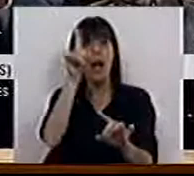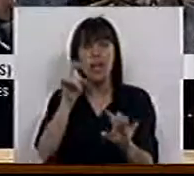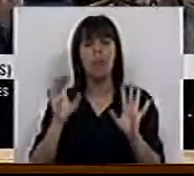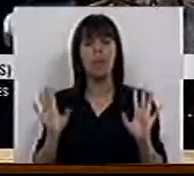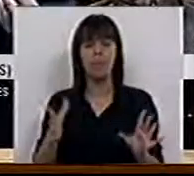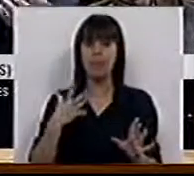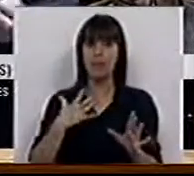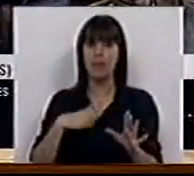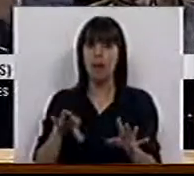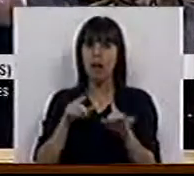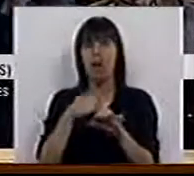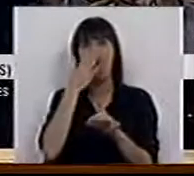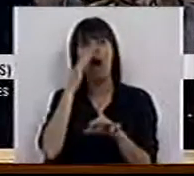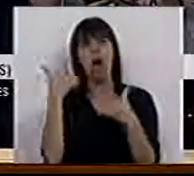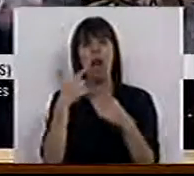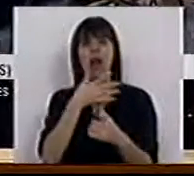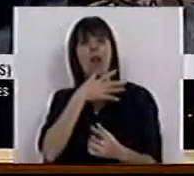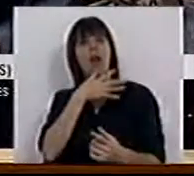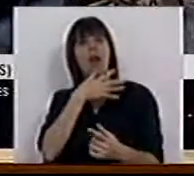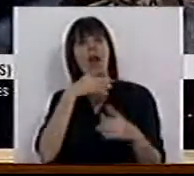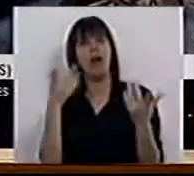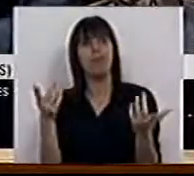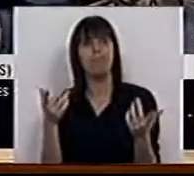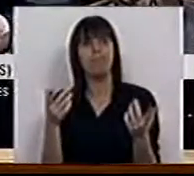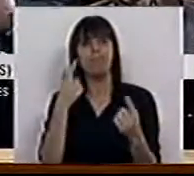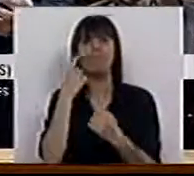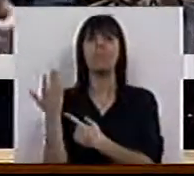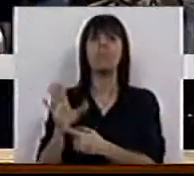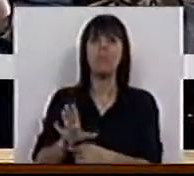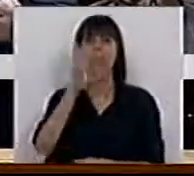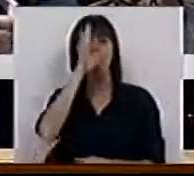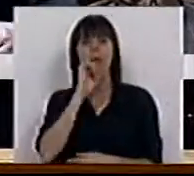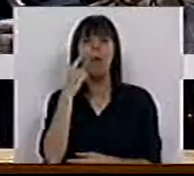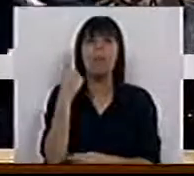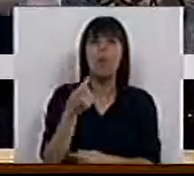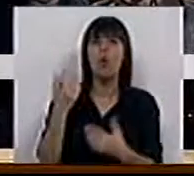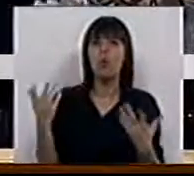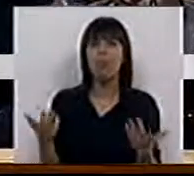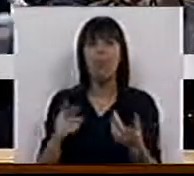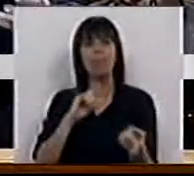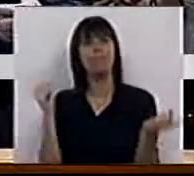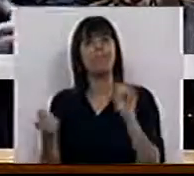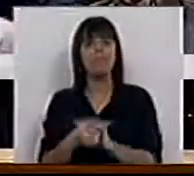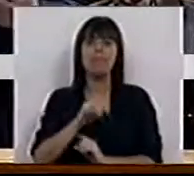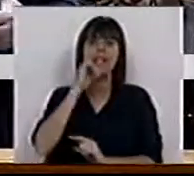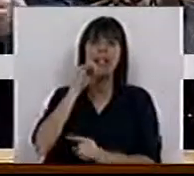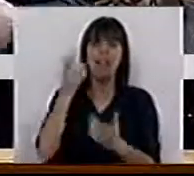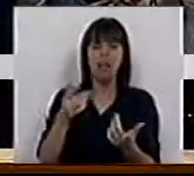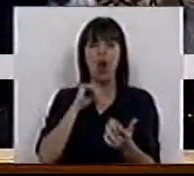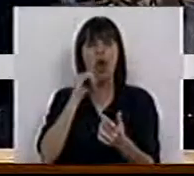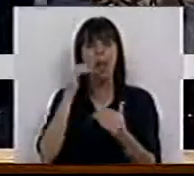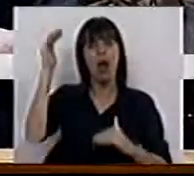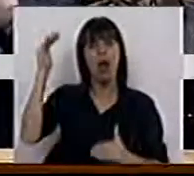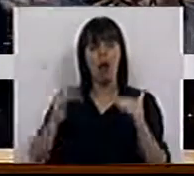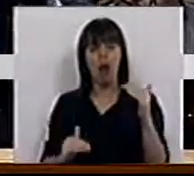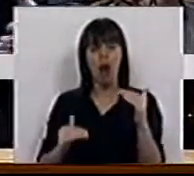seguinte, quero encontrar aqui uma espécie de bandeira para mostrar que o Governo procurou inverter tendências de